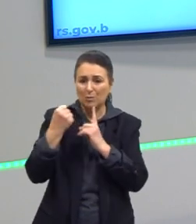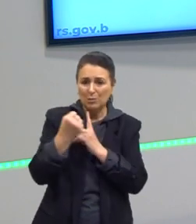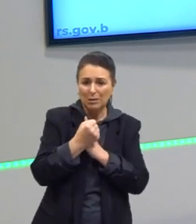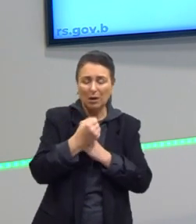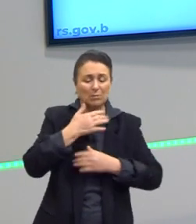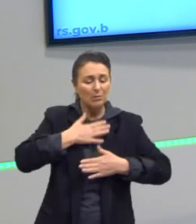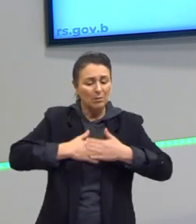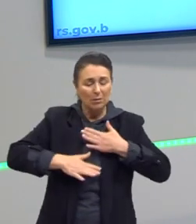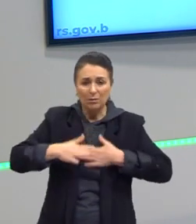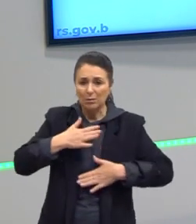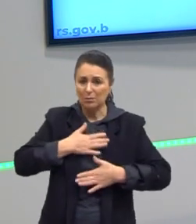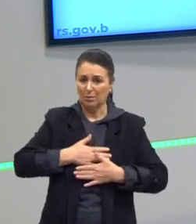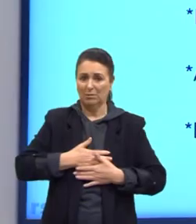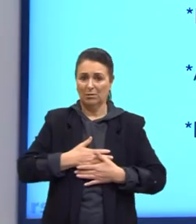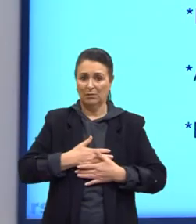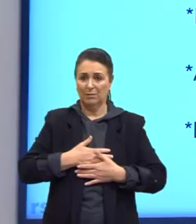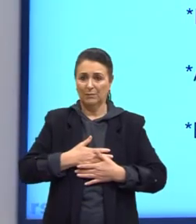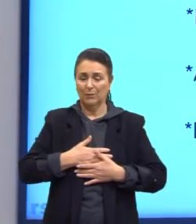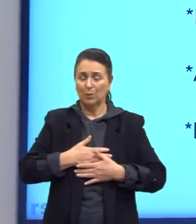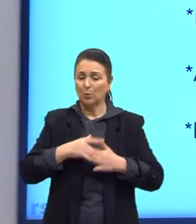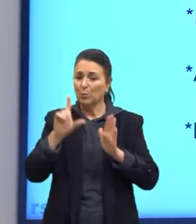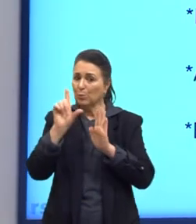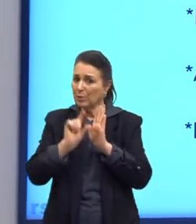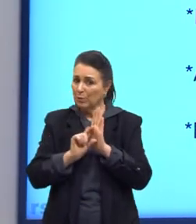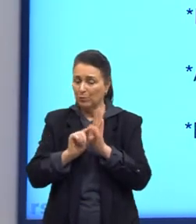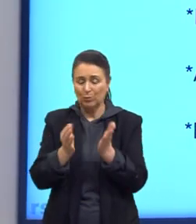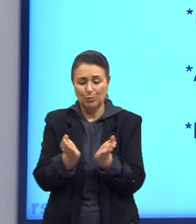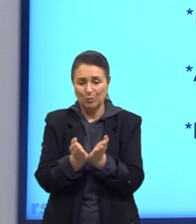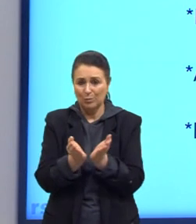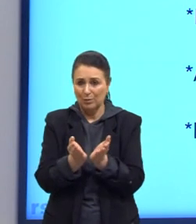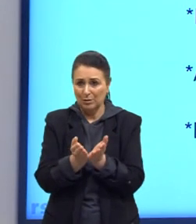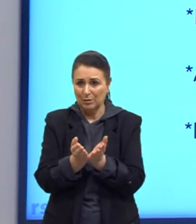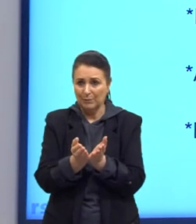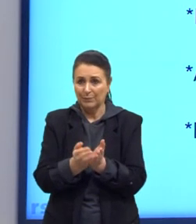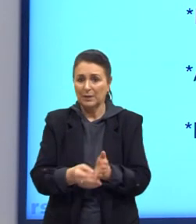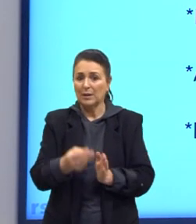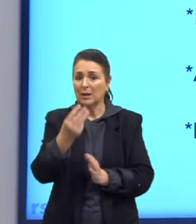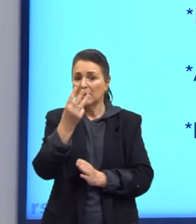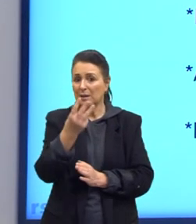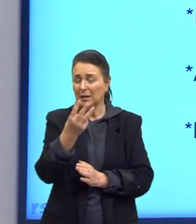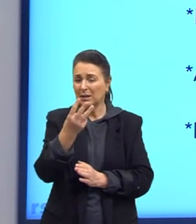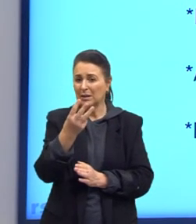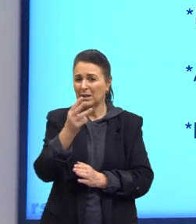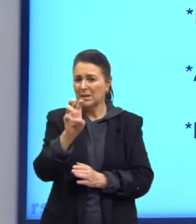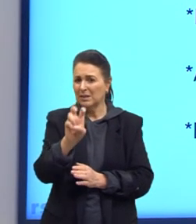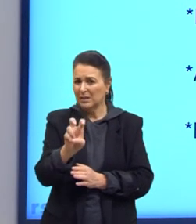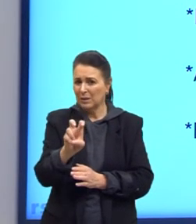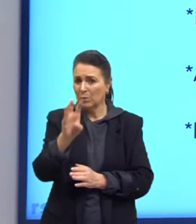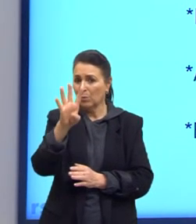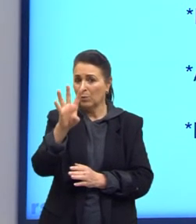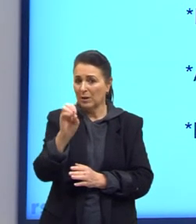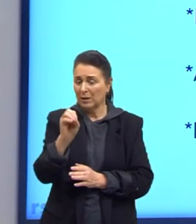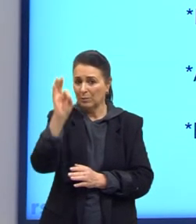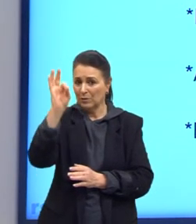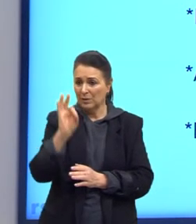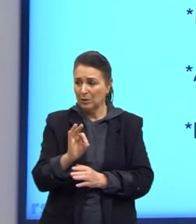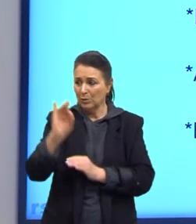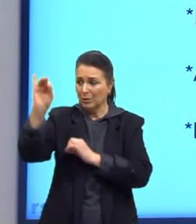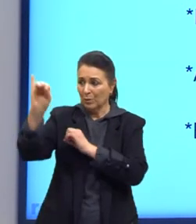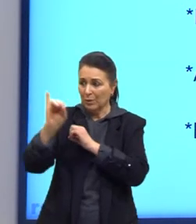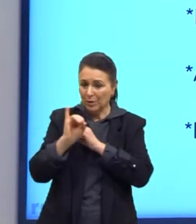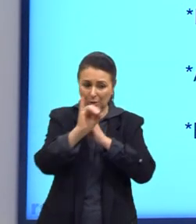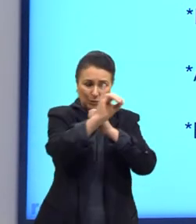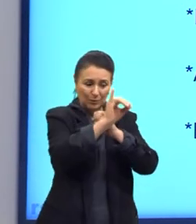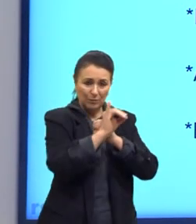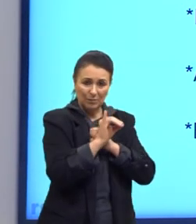tranquila. Olha, seguindo aqui, de 35% a 40% dos pobres são migrantes. Então, vejam só.